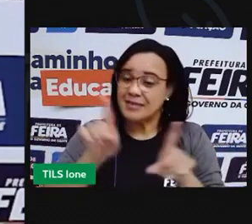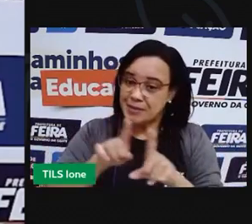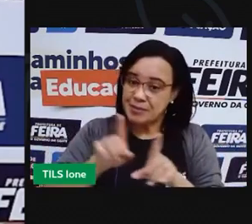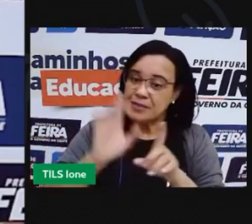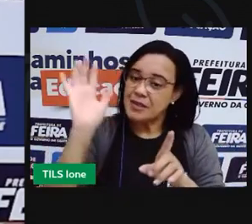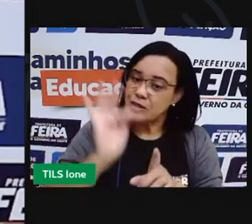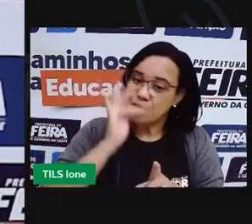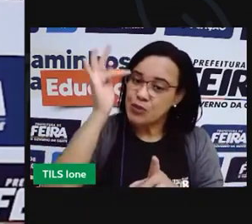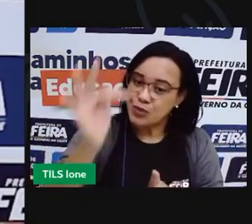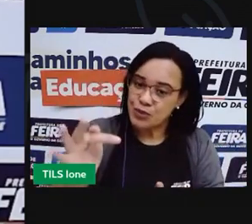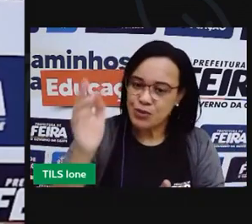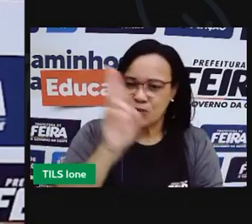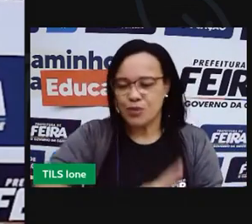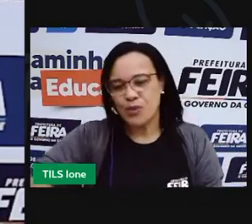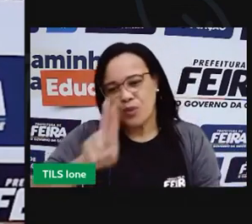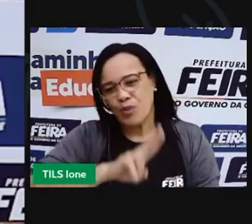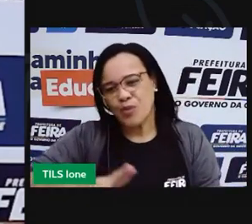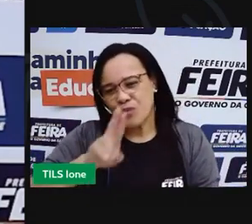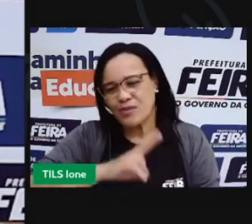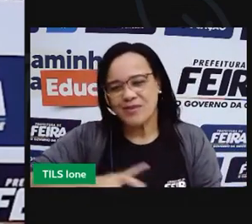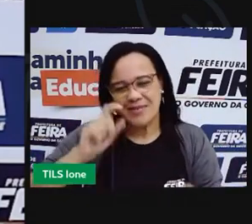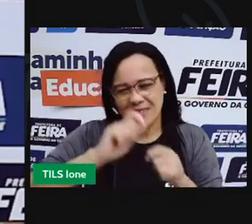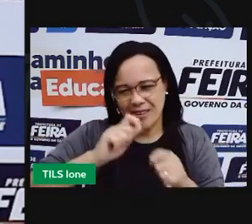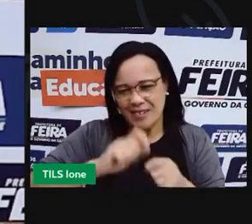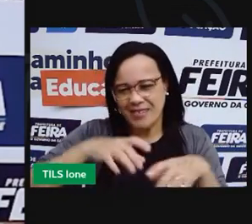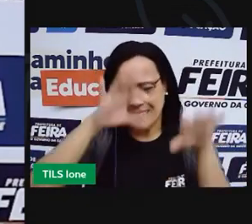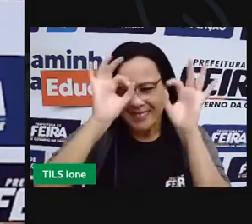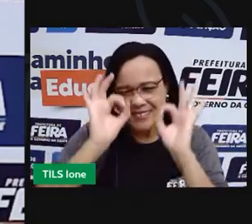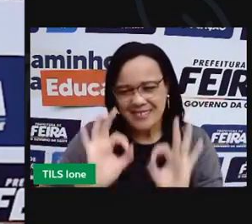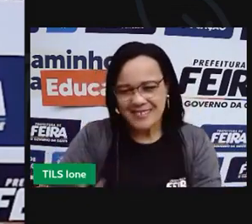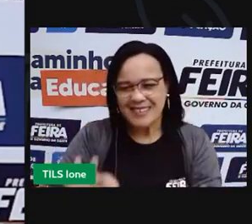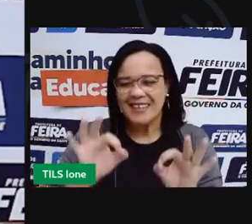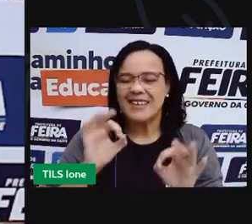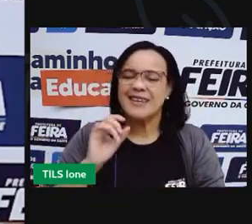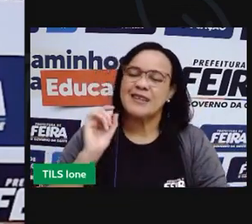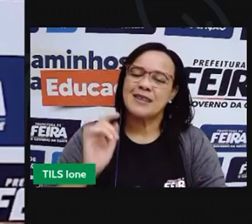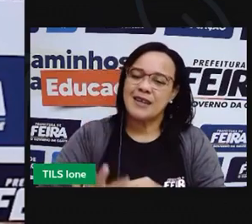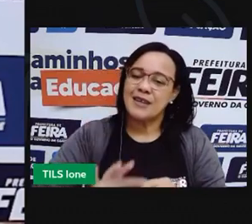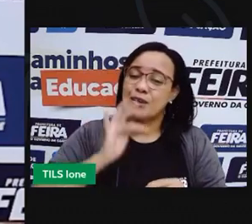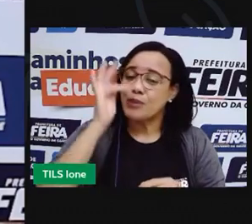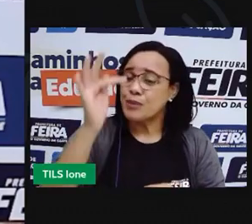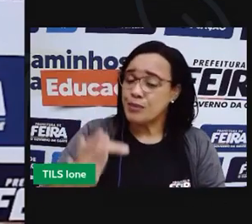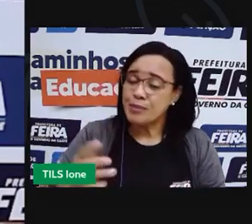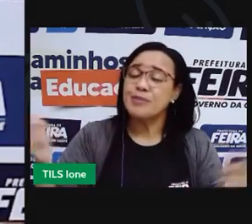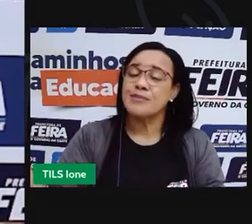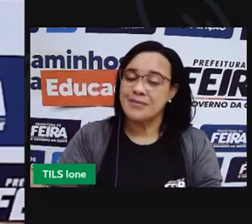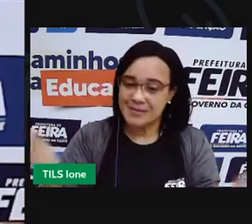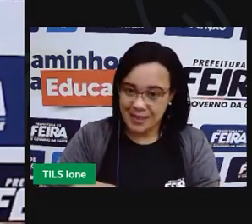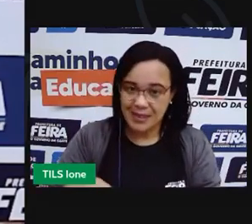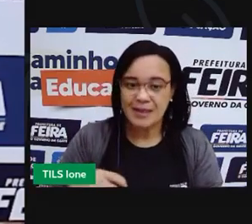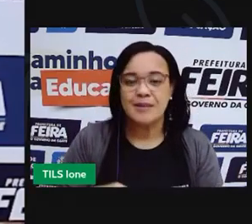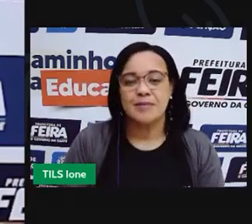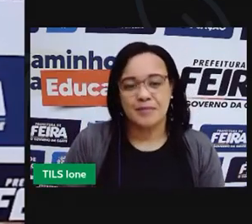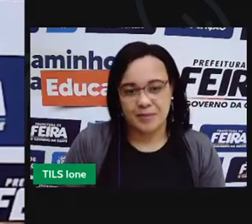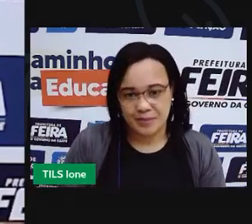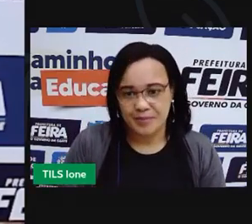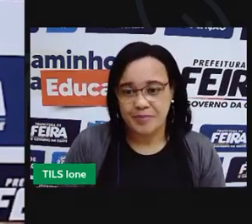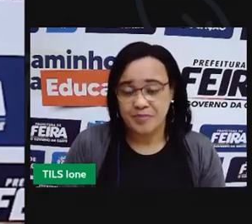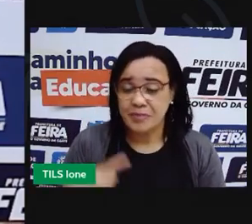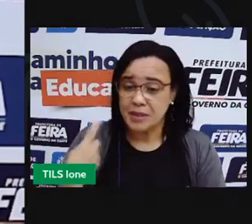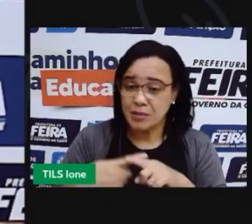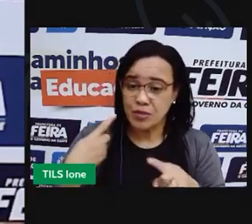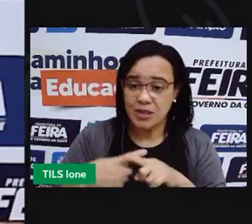vêm lá na geração de futuras. E você, quando estiver na fase adulta. Quando estiver no abelico.